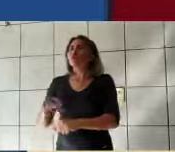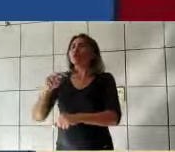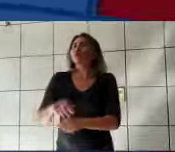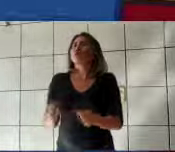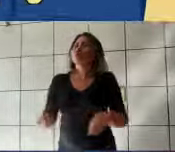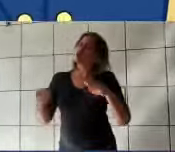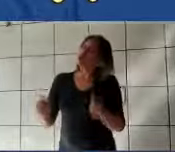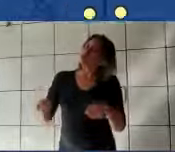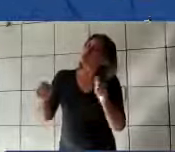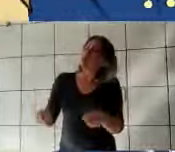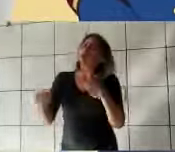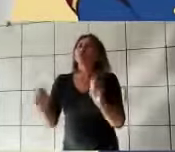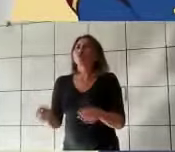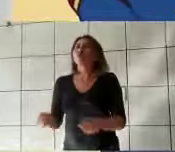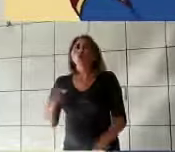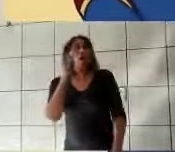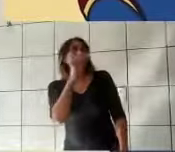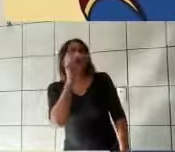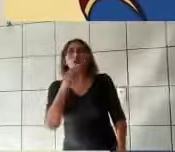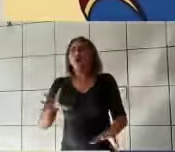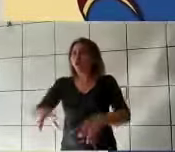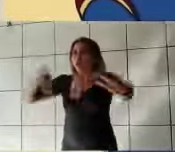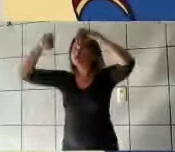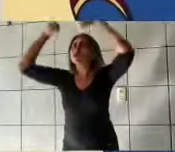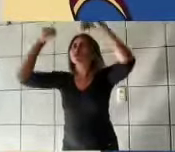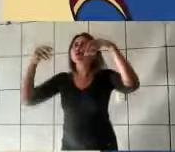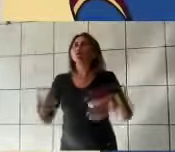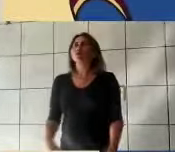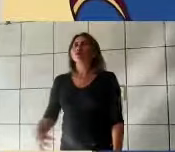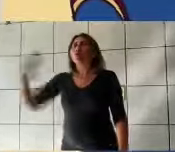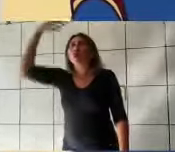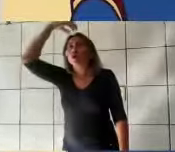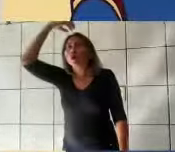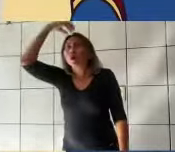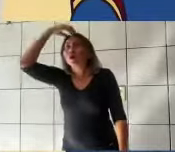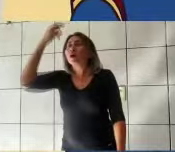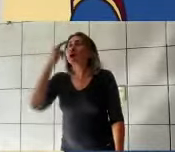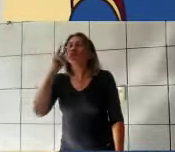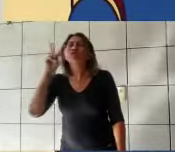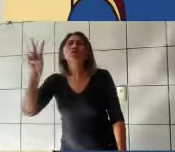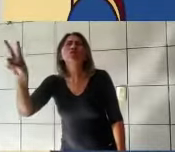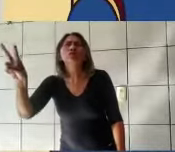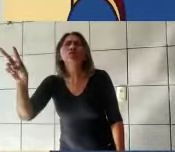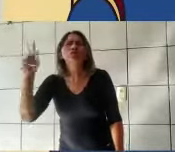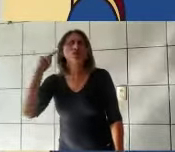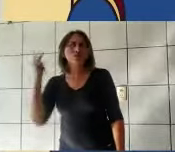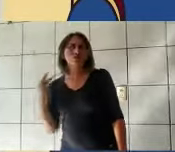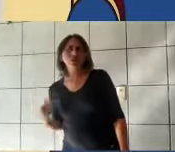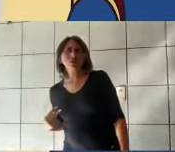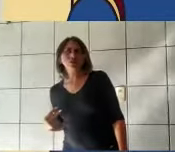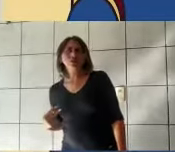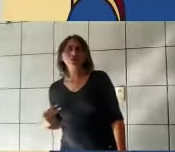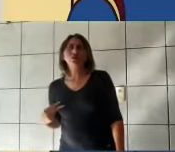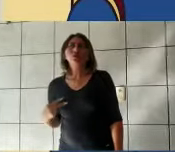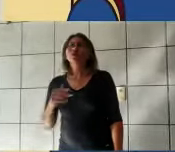mãos e disse Finalmente te encontrei, minha princesa. Gostaria de se casar comigo? Com os olhos marejados de felicidade,